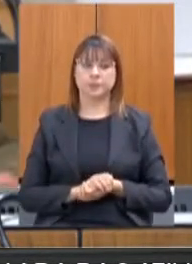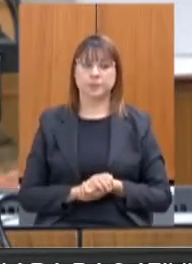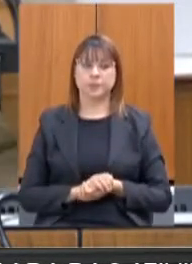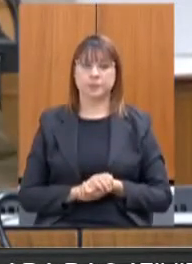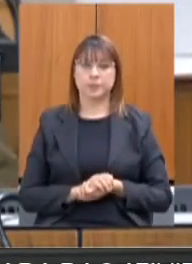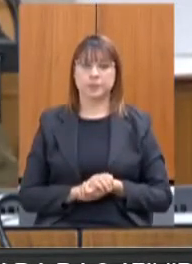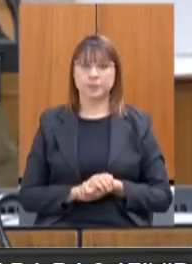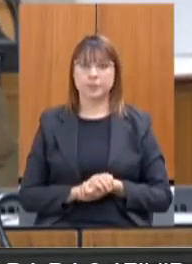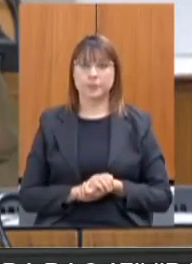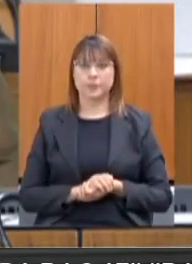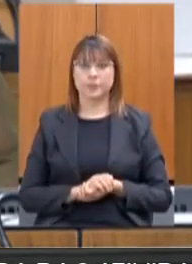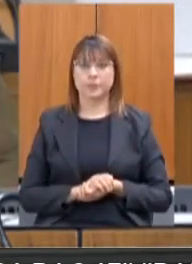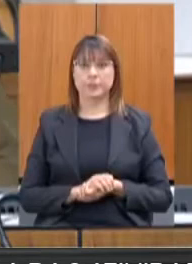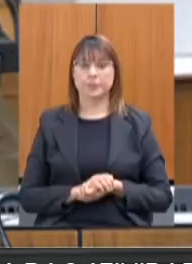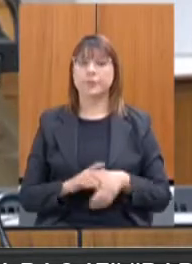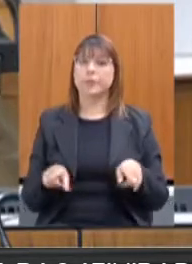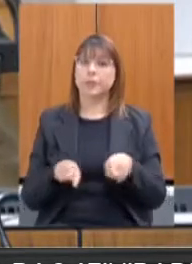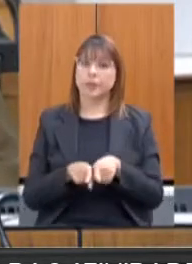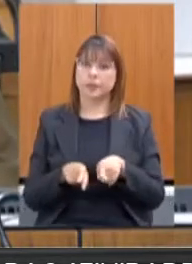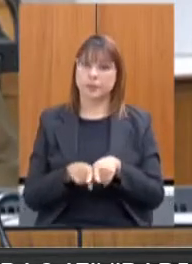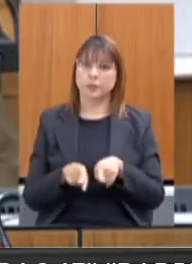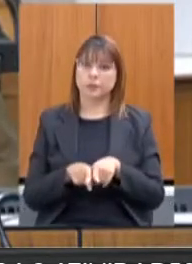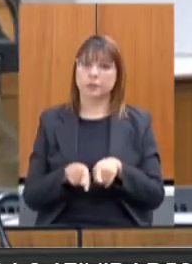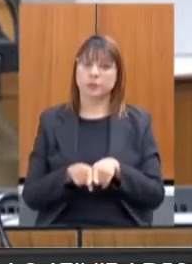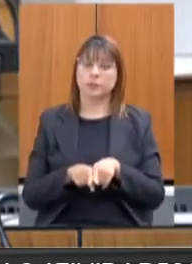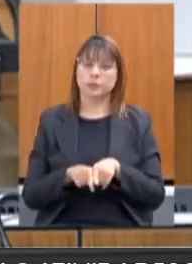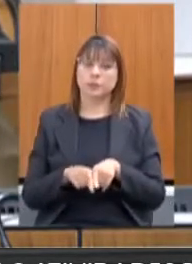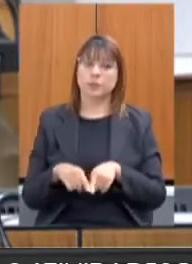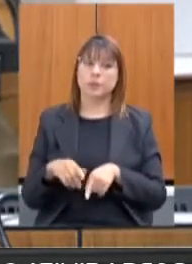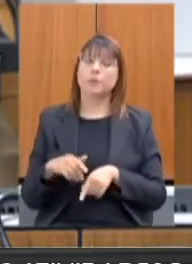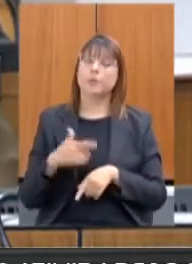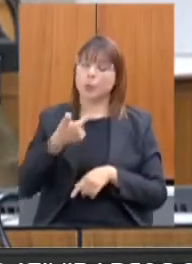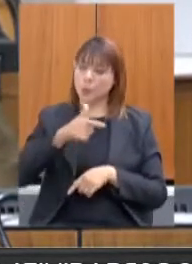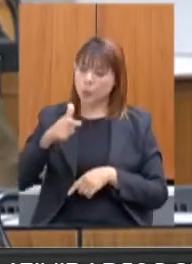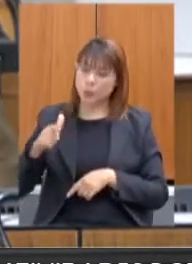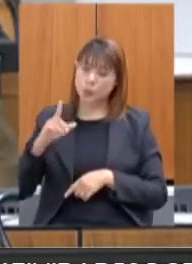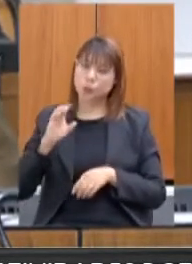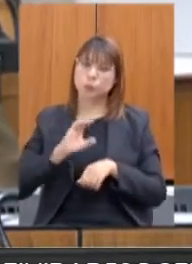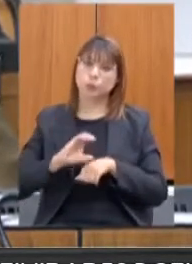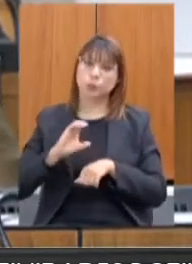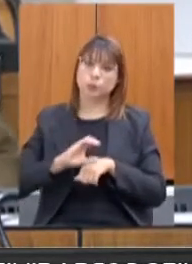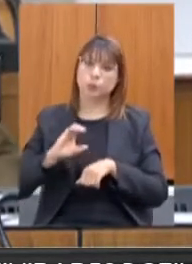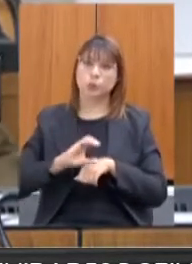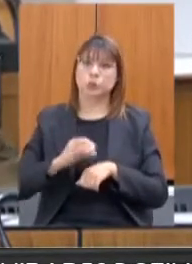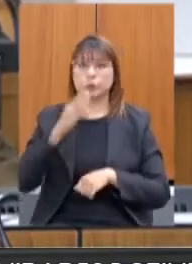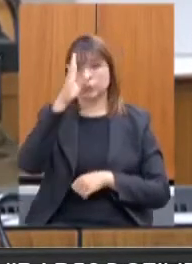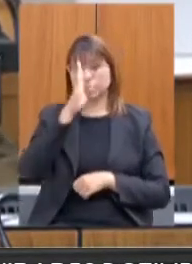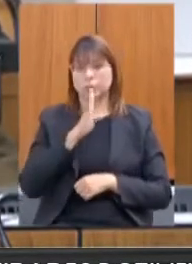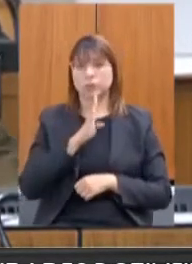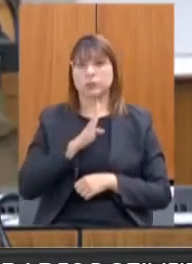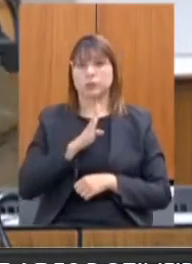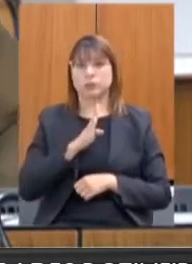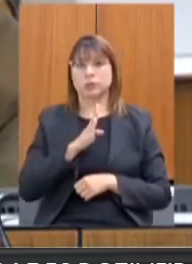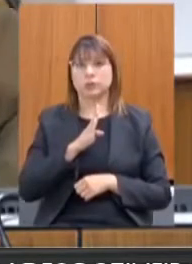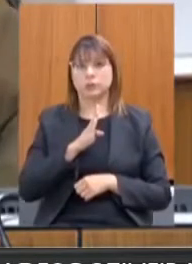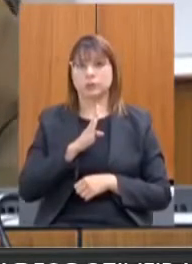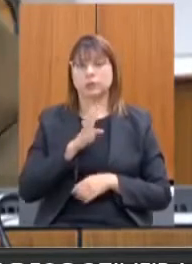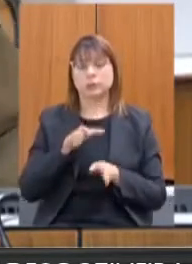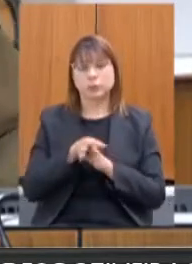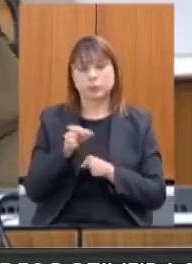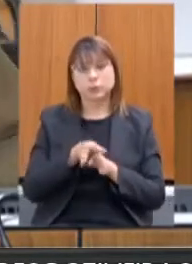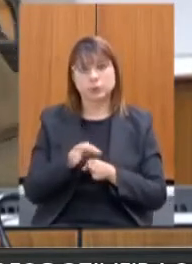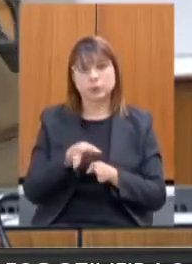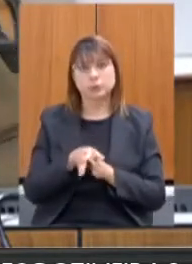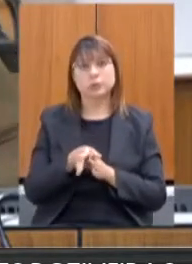Por favor. Também oferecemos mais cursos gratuitos, com mais de 60 publicações, sobre instrução de atividades